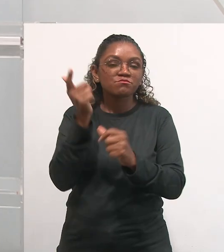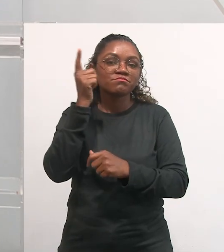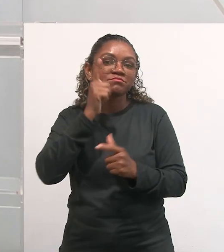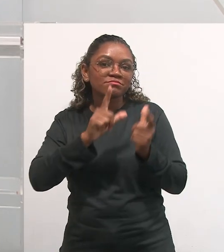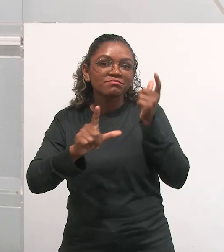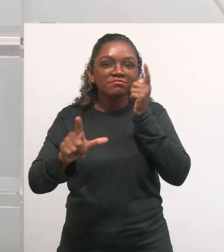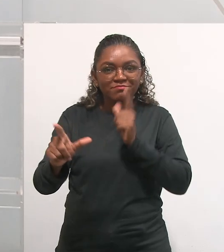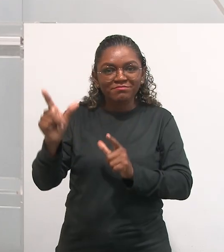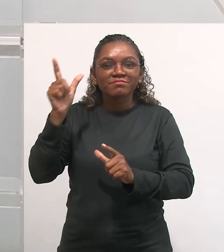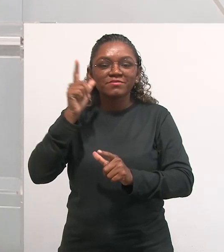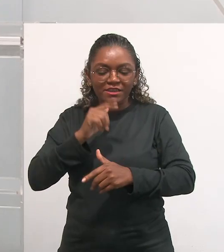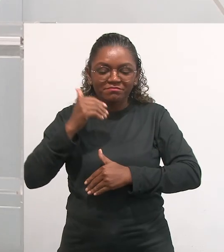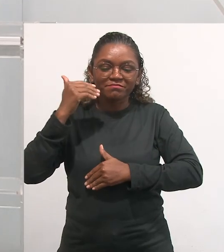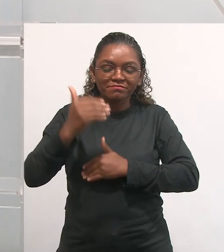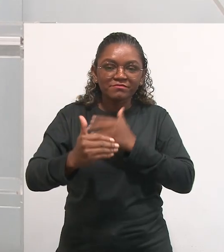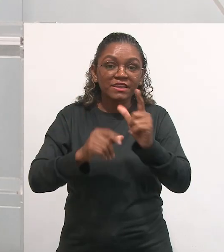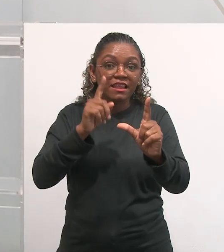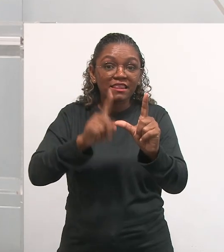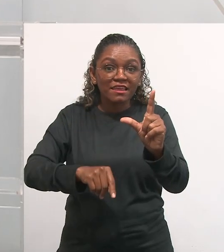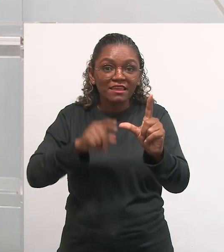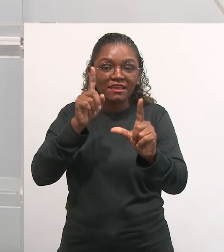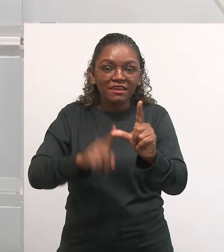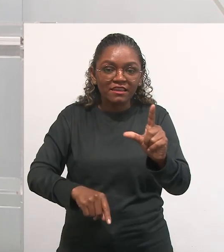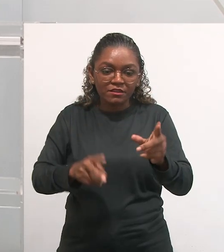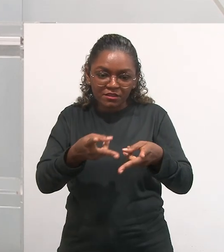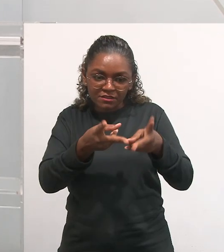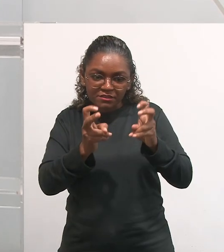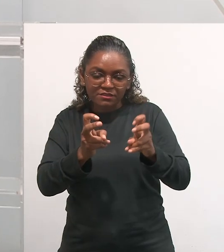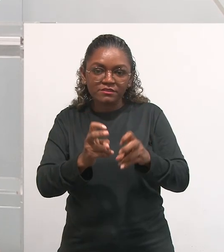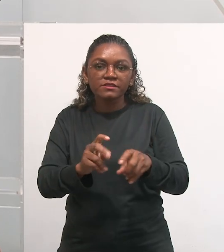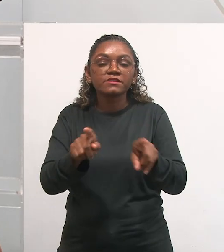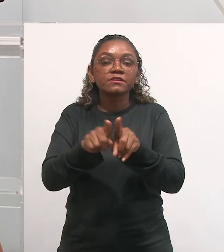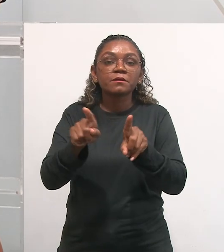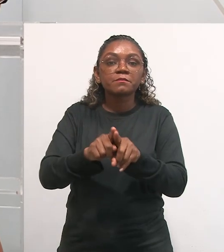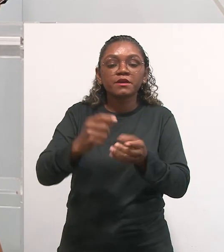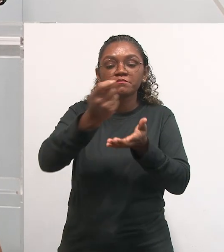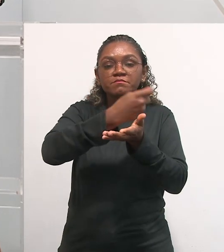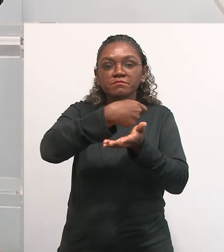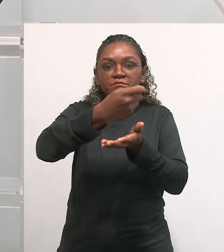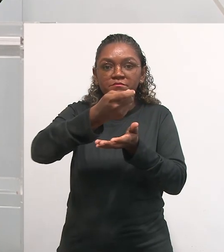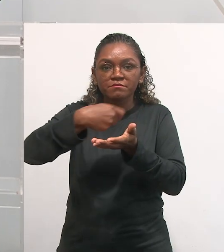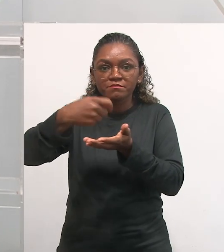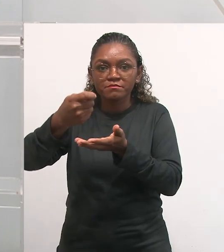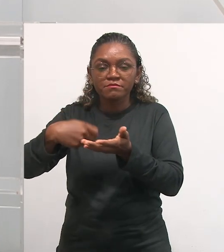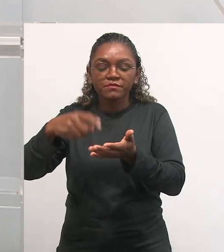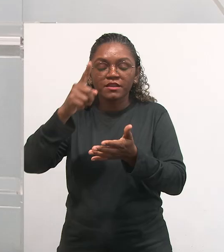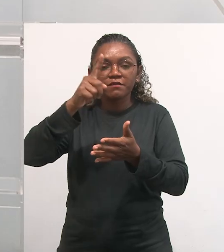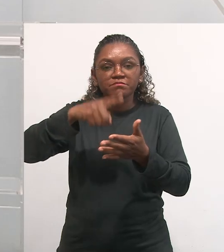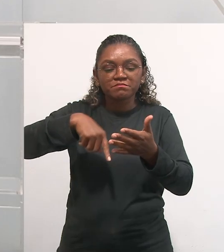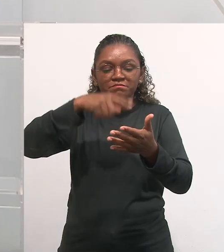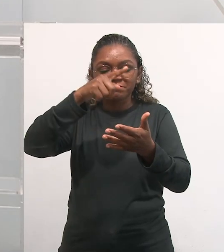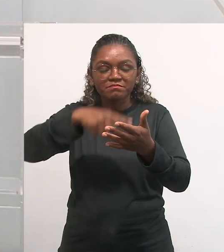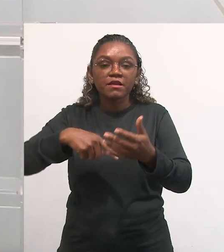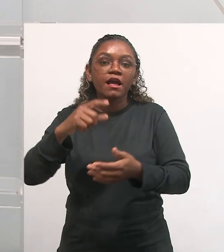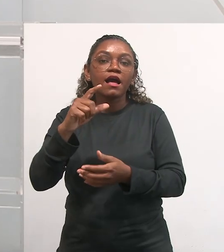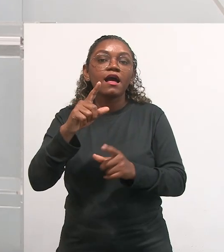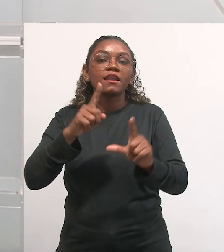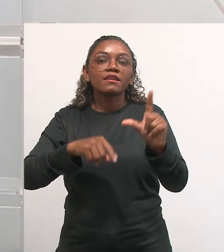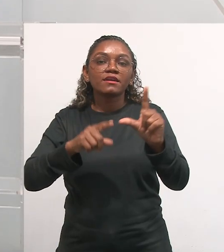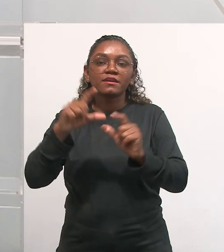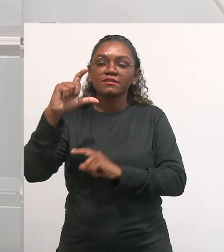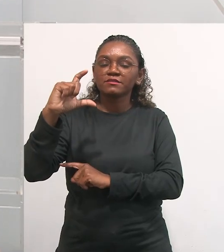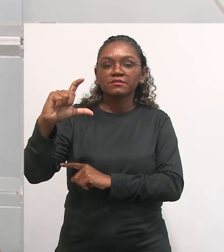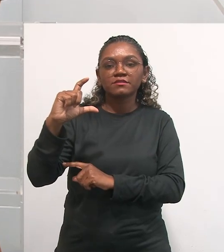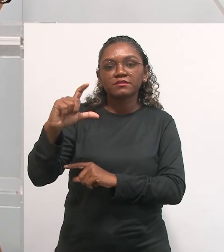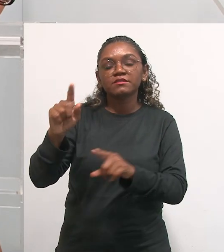no momento que ele consegue já fazer os traços das letras bastão, e depois quando ele consegue